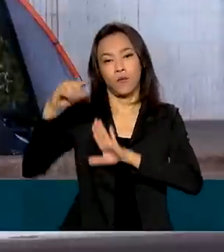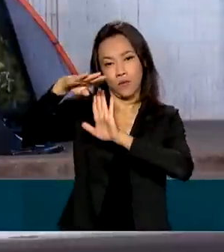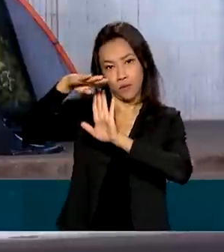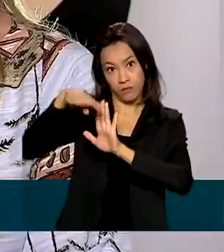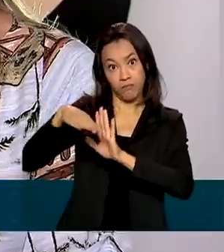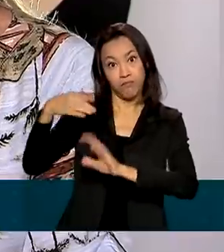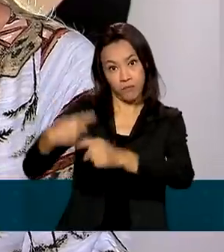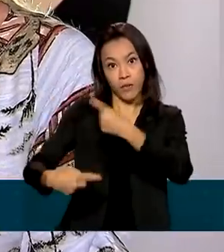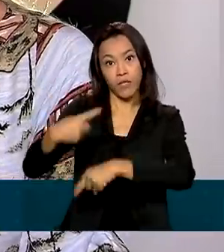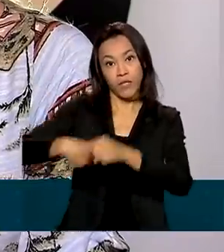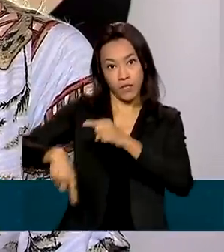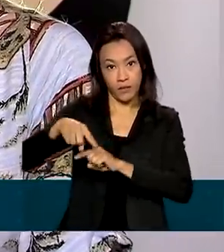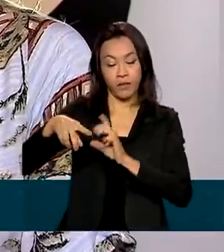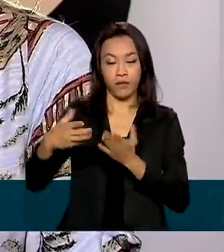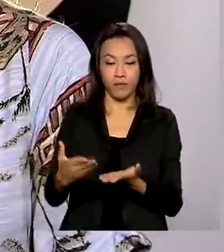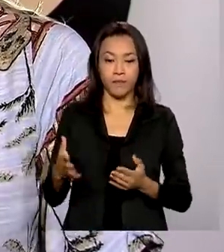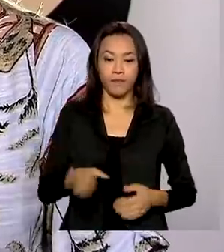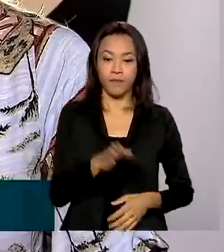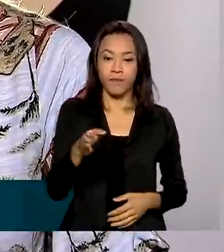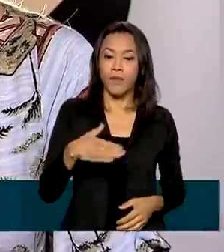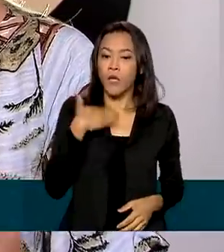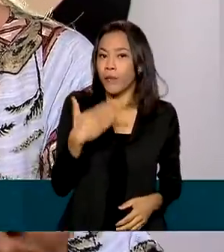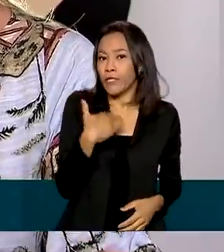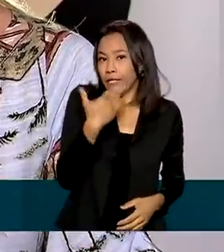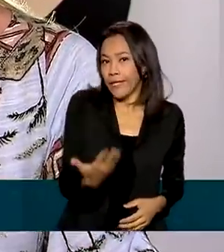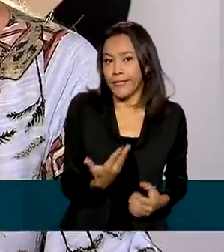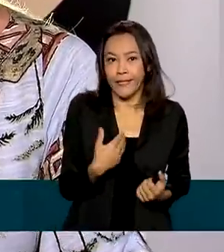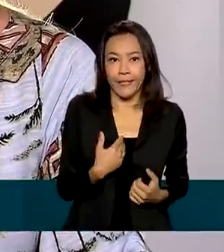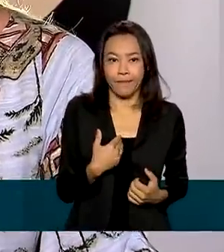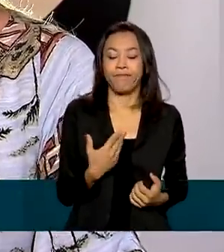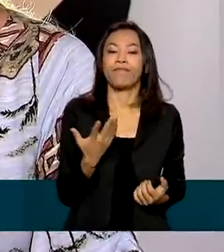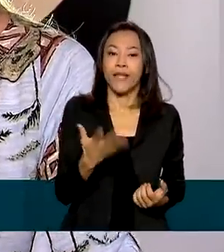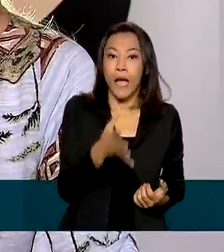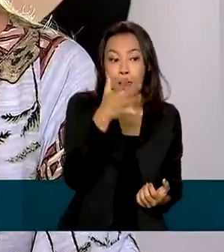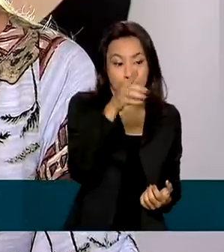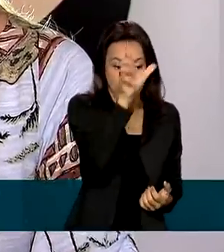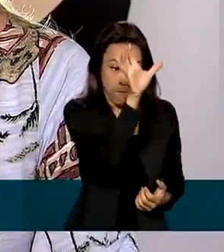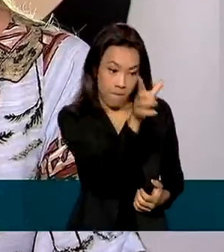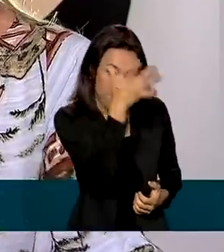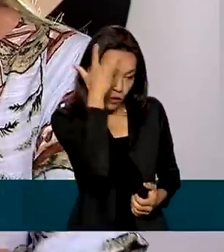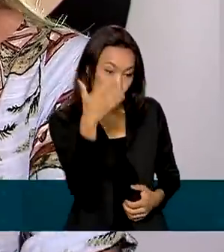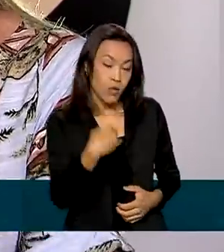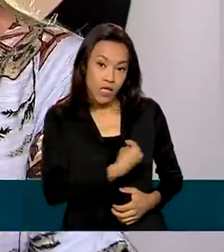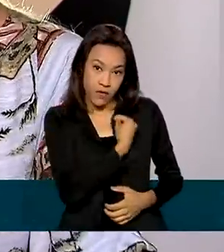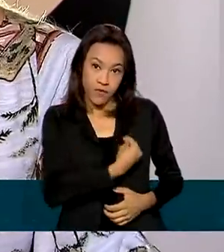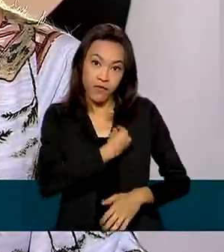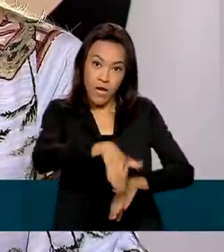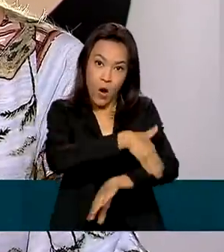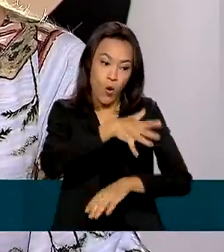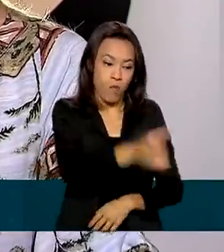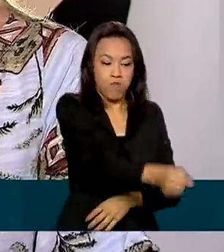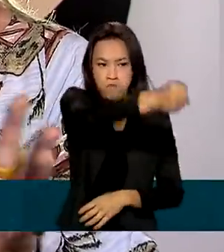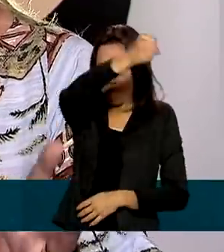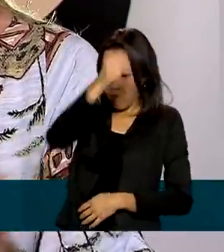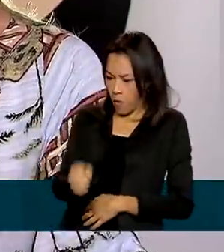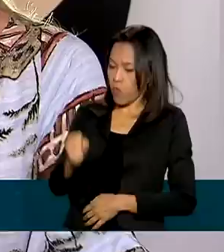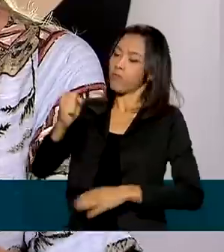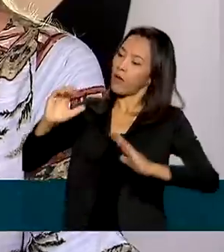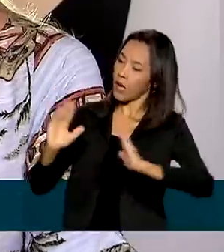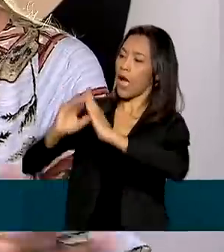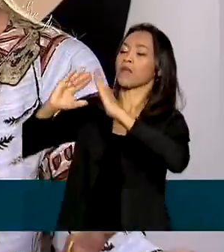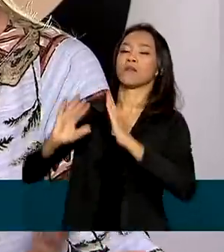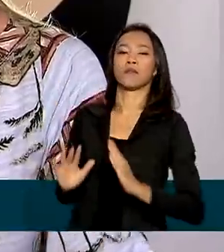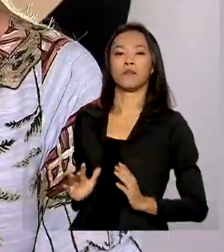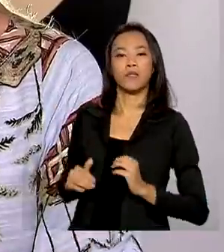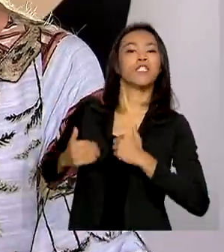públicas. Não adianta simplesmente você colocar, como eu dizia, uma pessoa em situação dentro de uma casa, pronto, eu vou